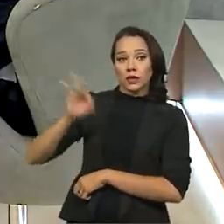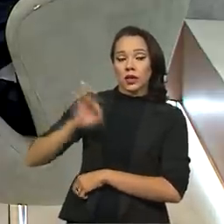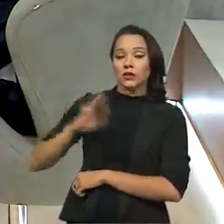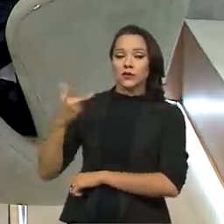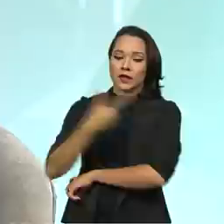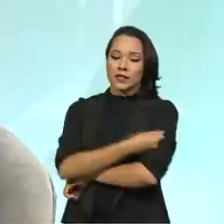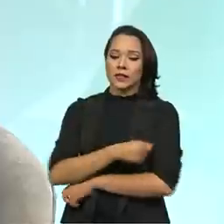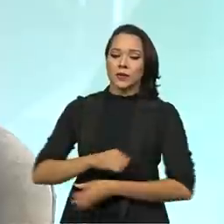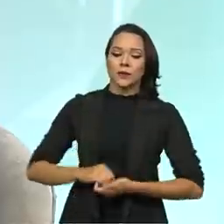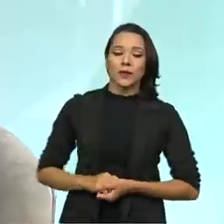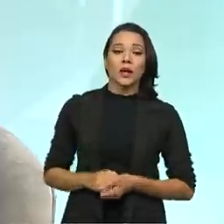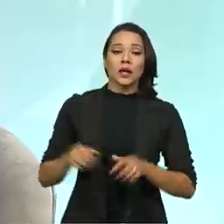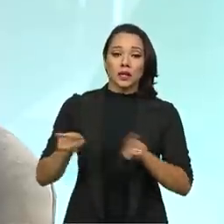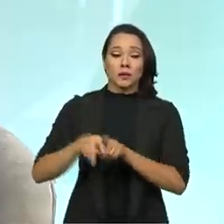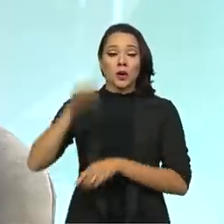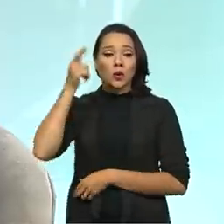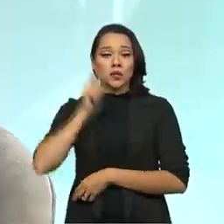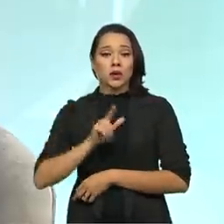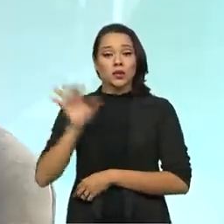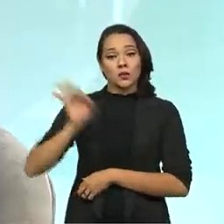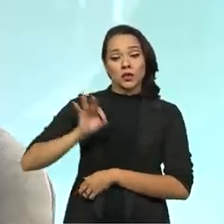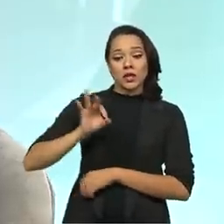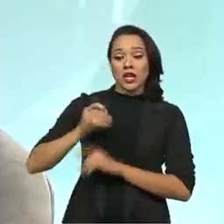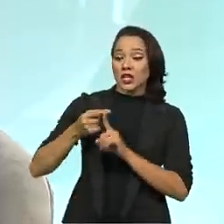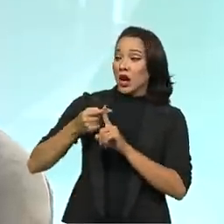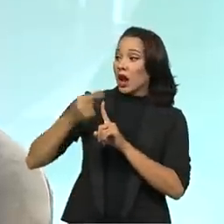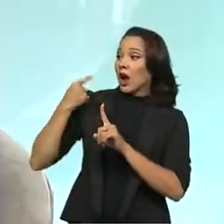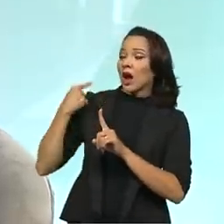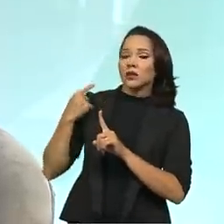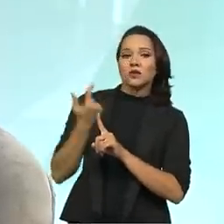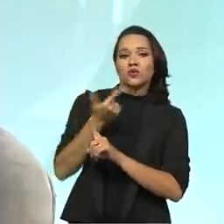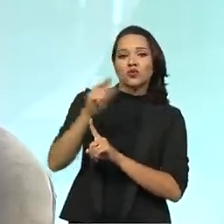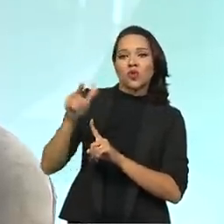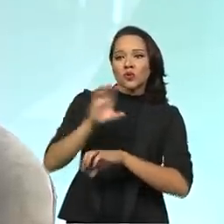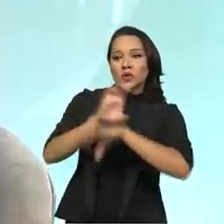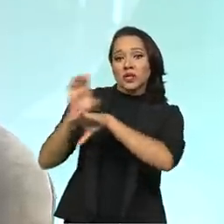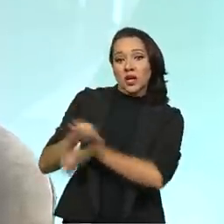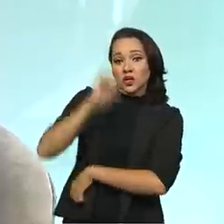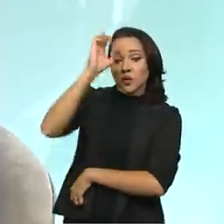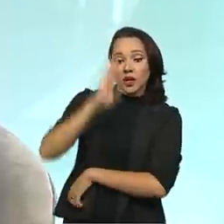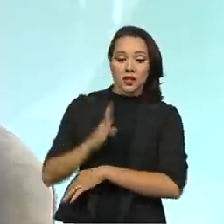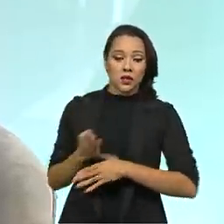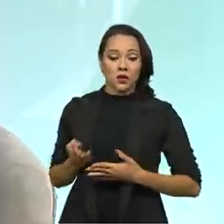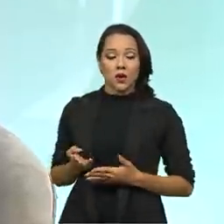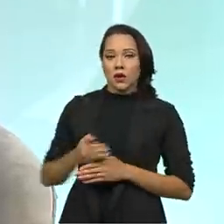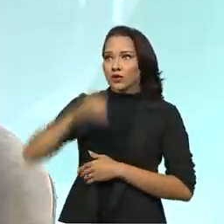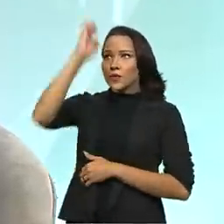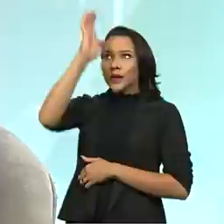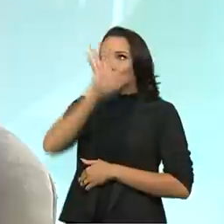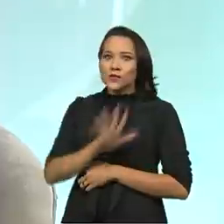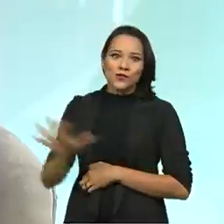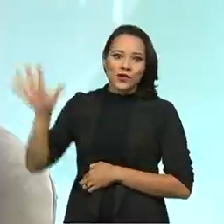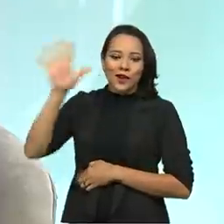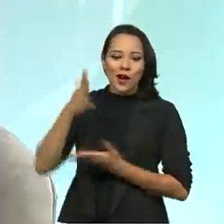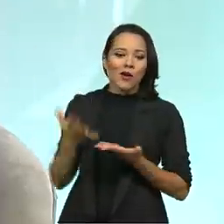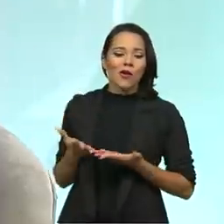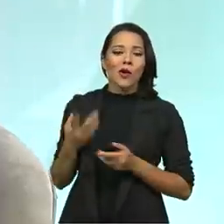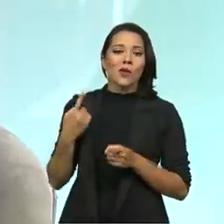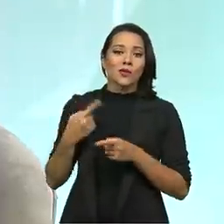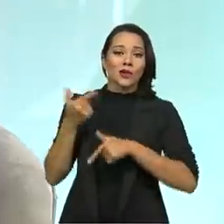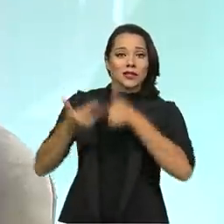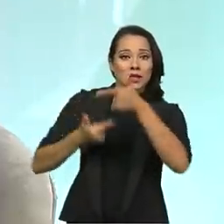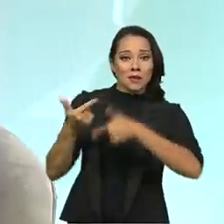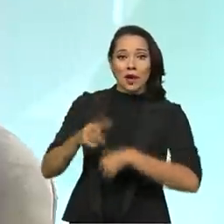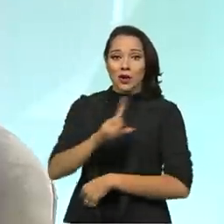de vacinação. E atingimos esse índice muito antes dos demais estados brasileiros, do Brasil como um todo, devido a esse